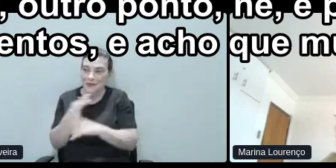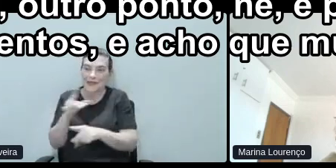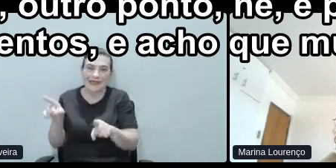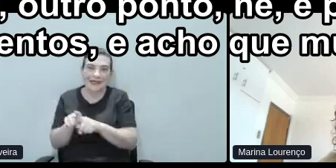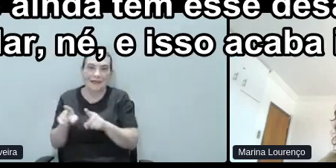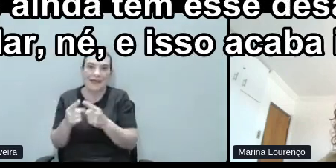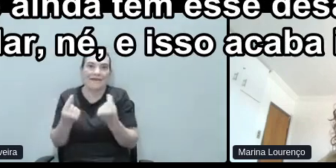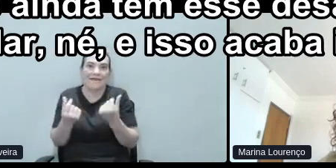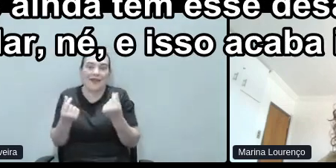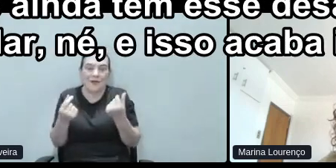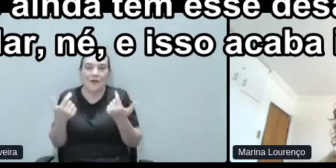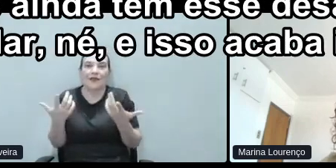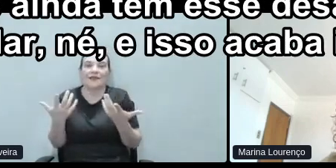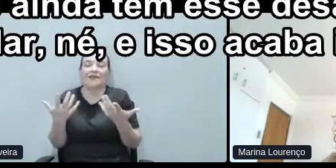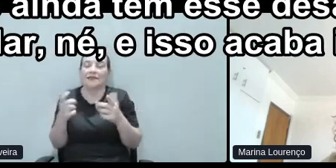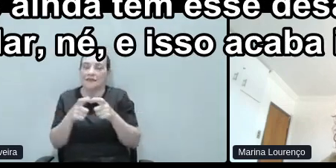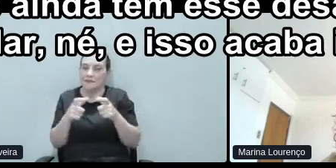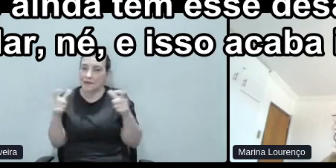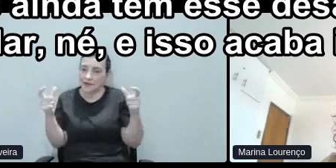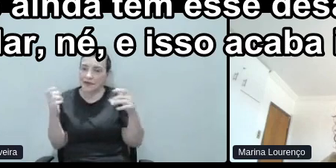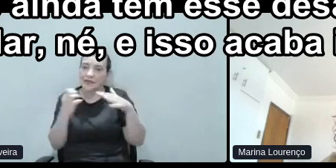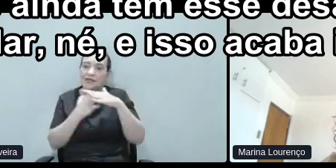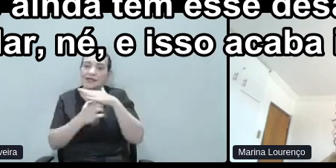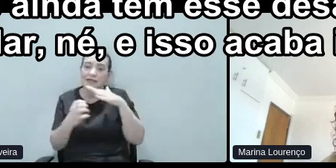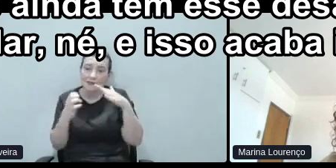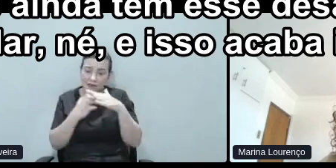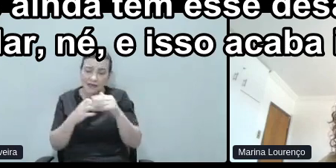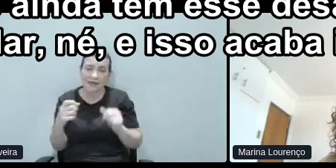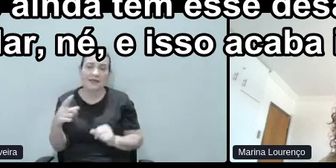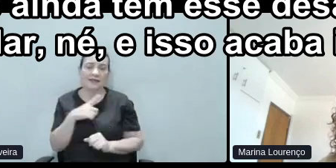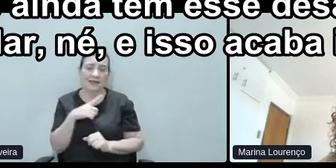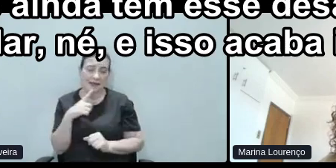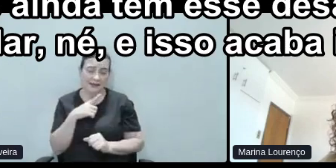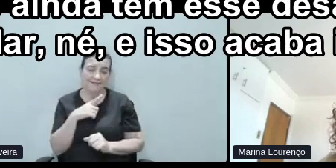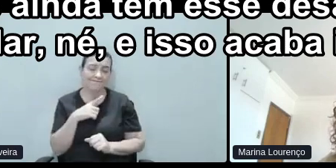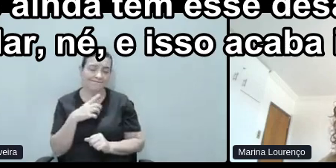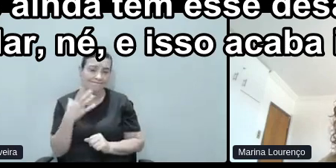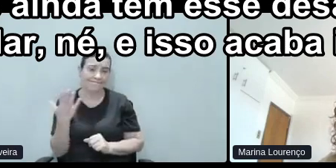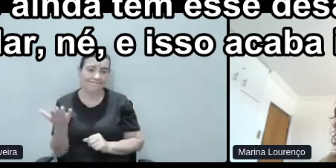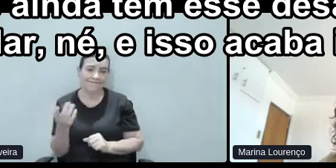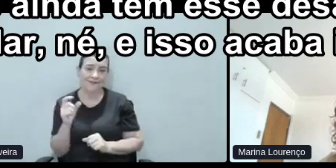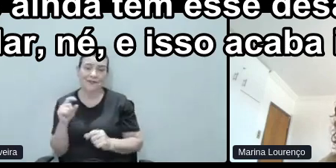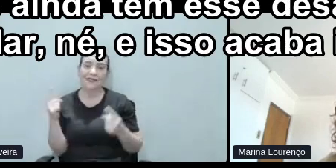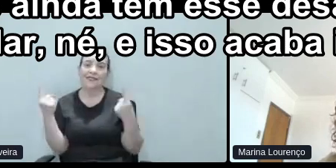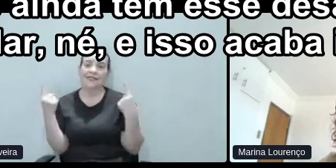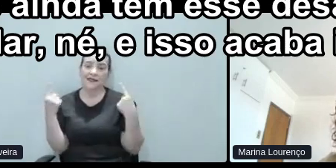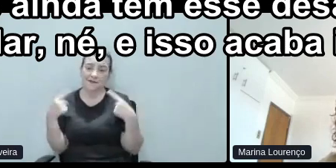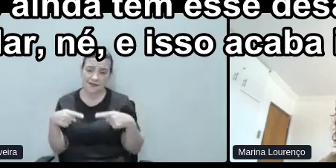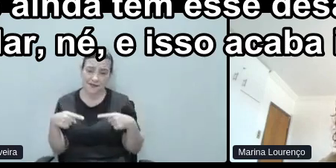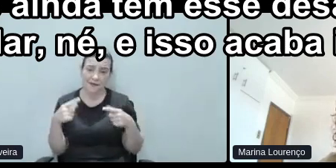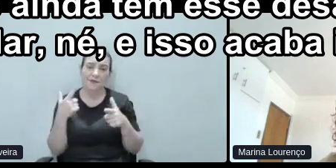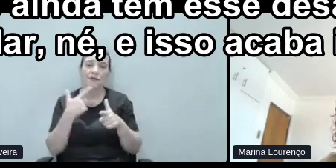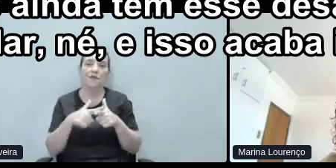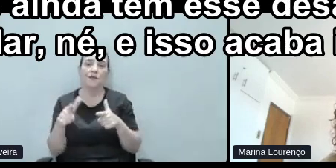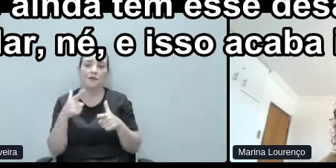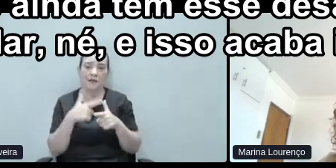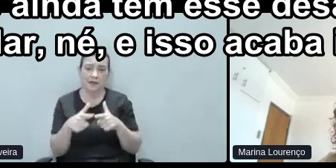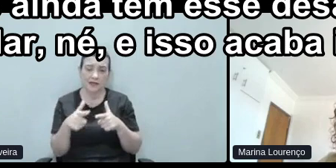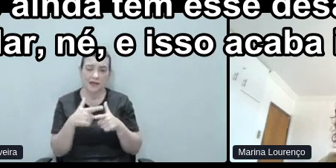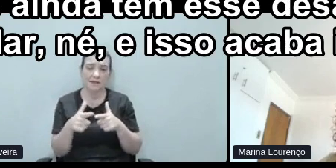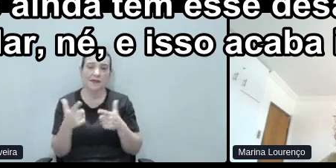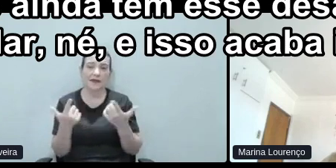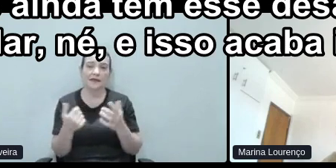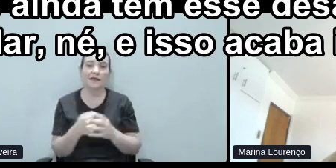empresas, infelizmente, ainda têm esse desafio, esse problema para lidar,